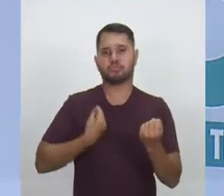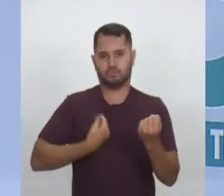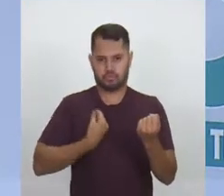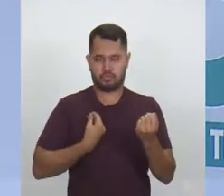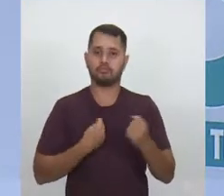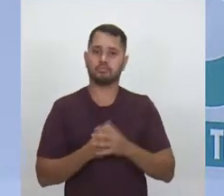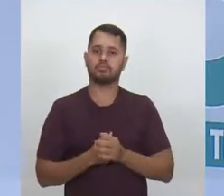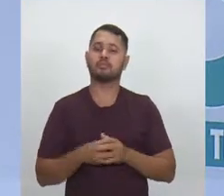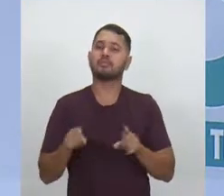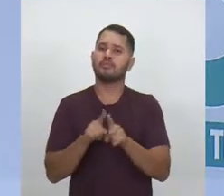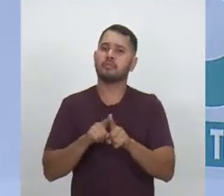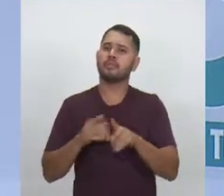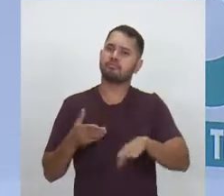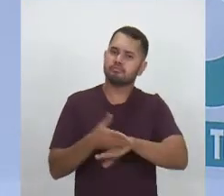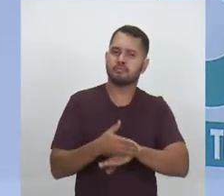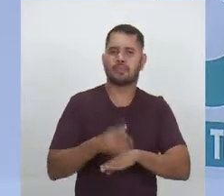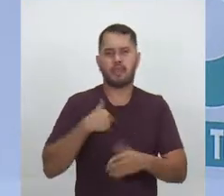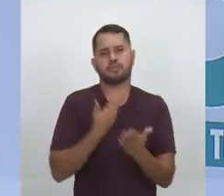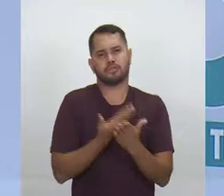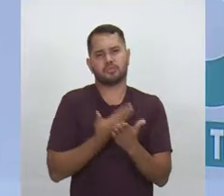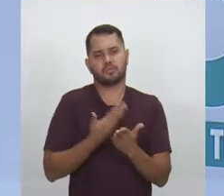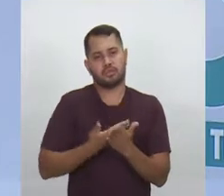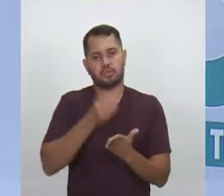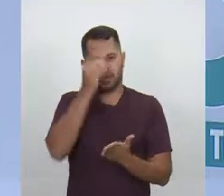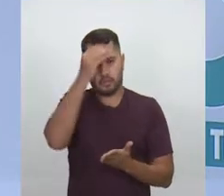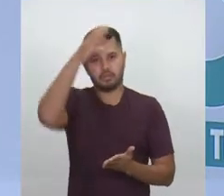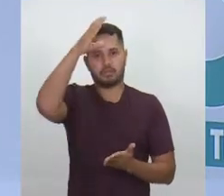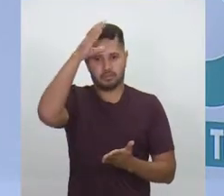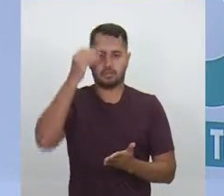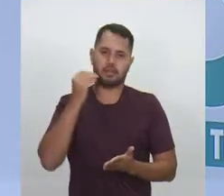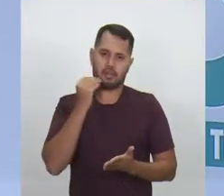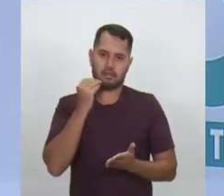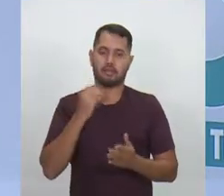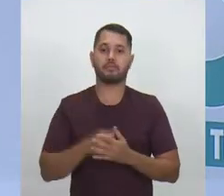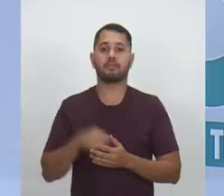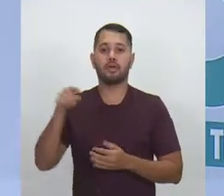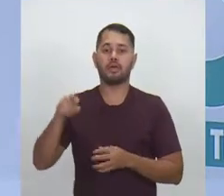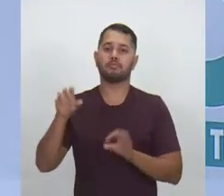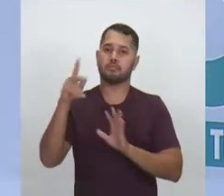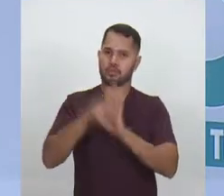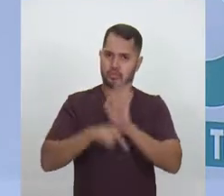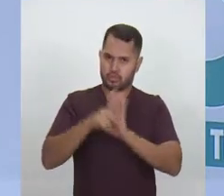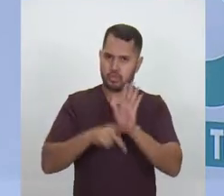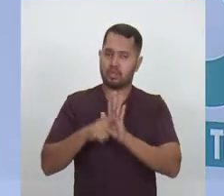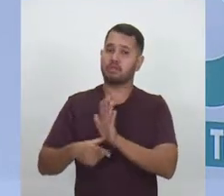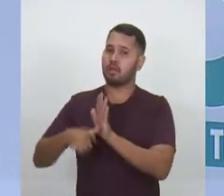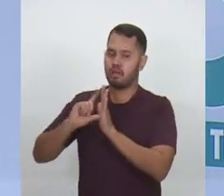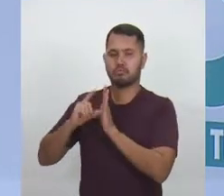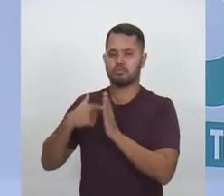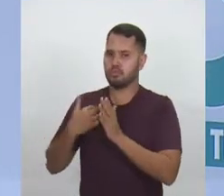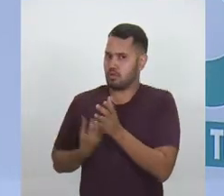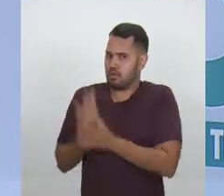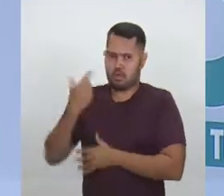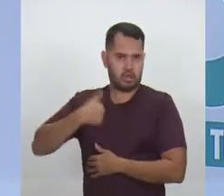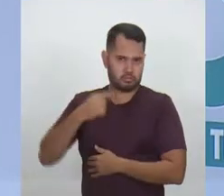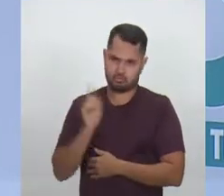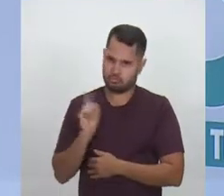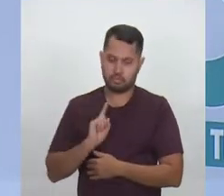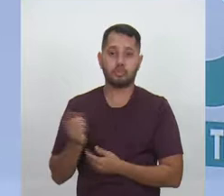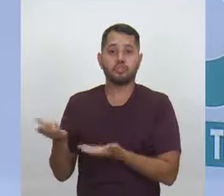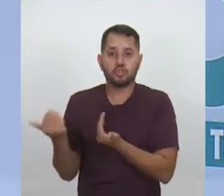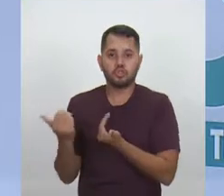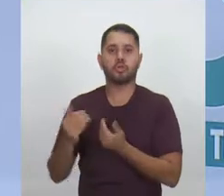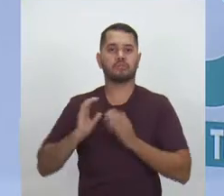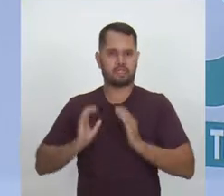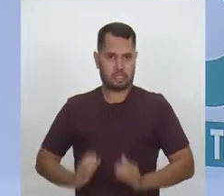além do conhecimento que ele levará para resto da vida. E tinha um programa que eu dei continuidade, não foi criado por mim, o Jovem Cidadão,